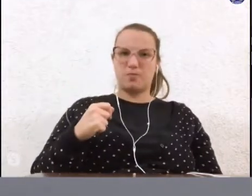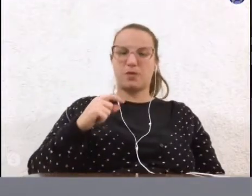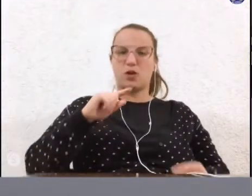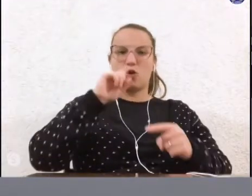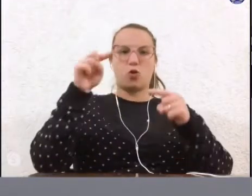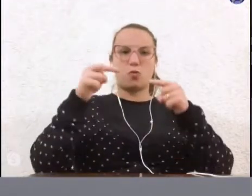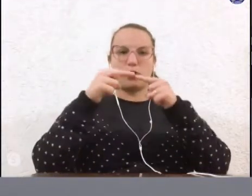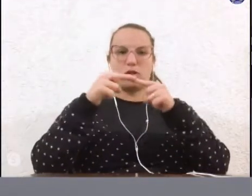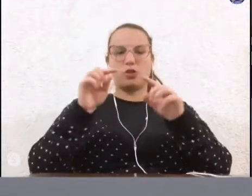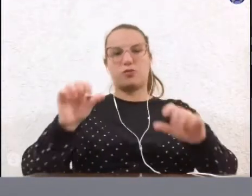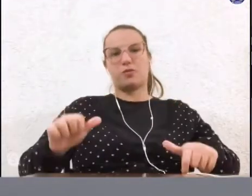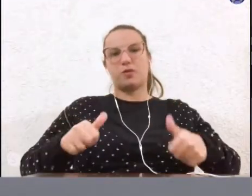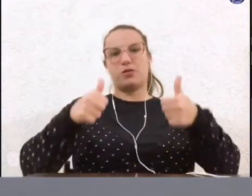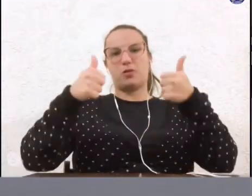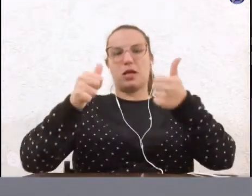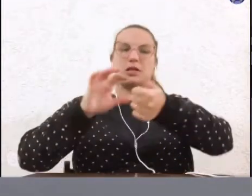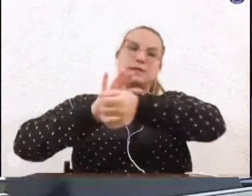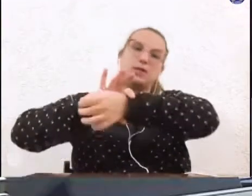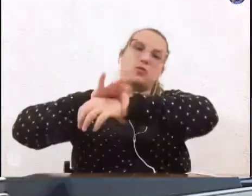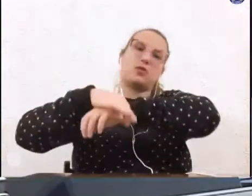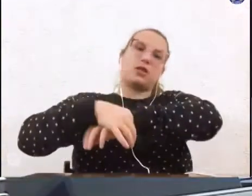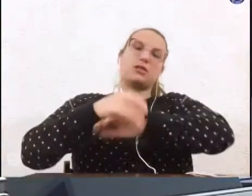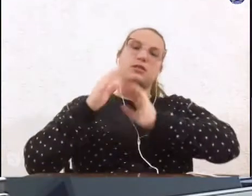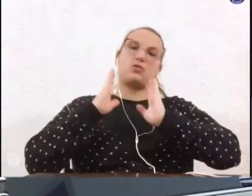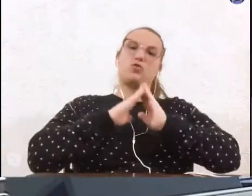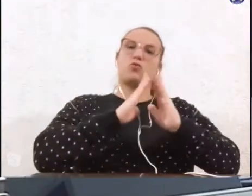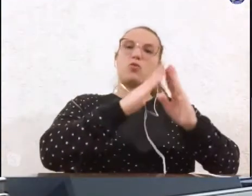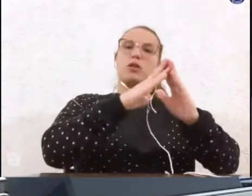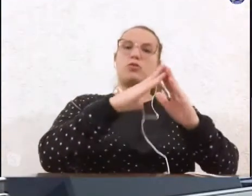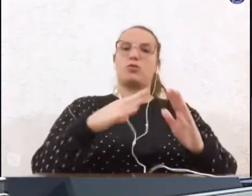melhorar a segurança dos moradores local.